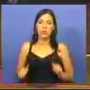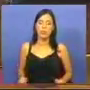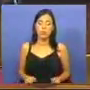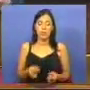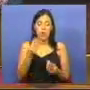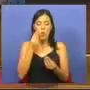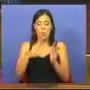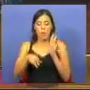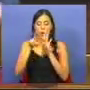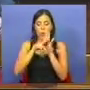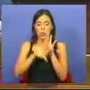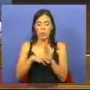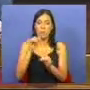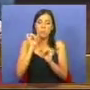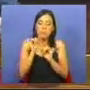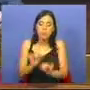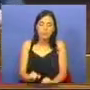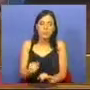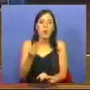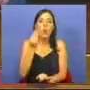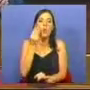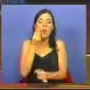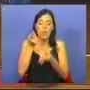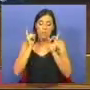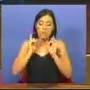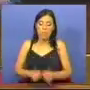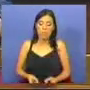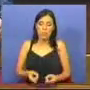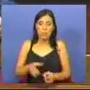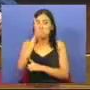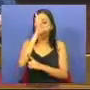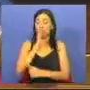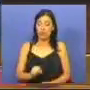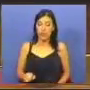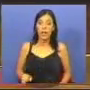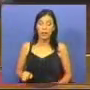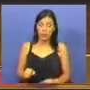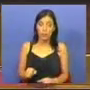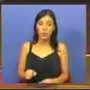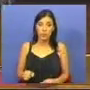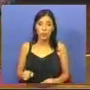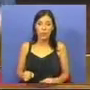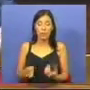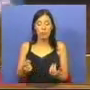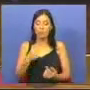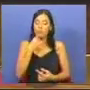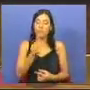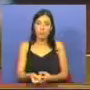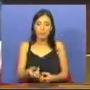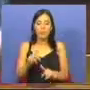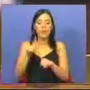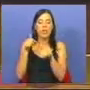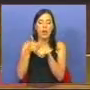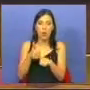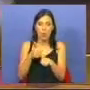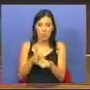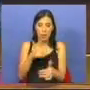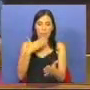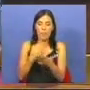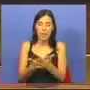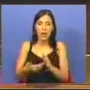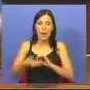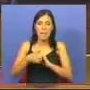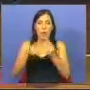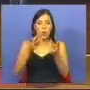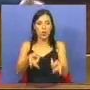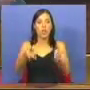regulação do capitalismo a partir do Estado e decretaram e acompanharam e deram a mão